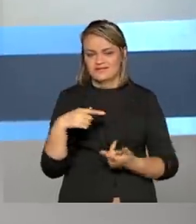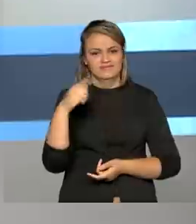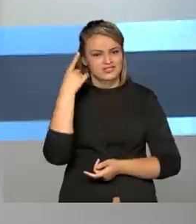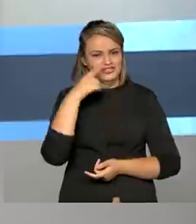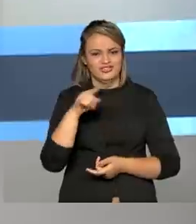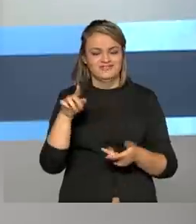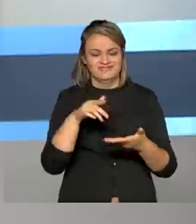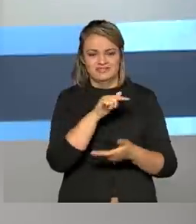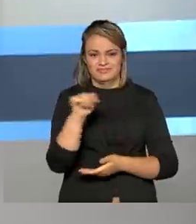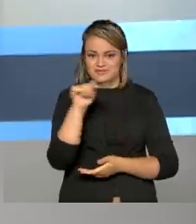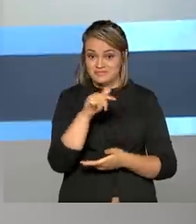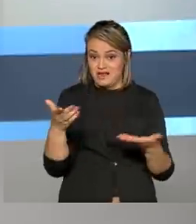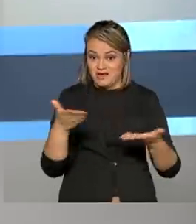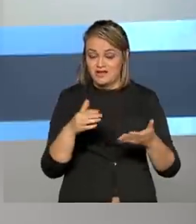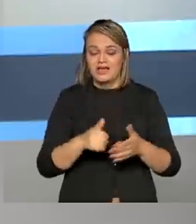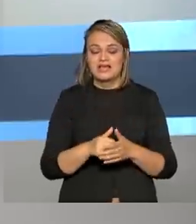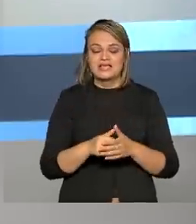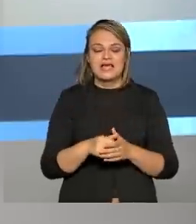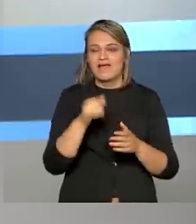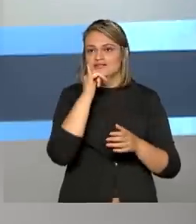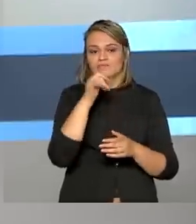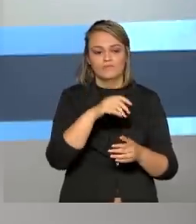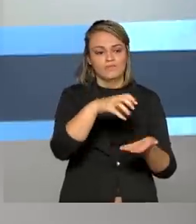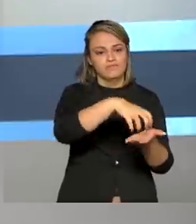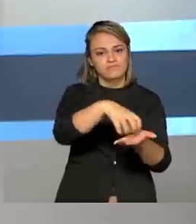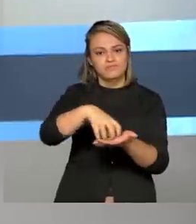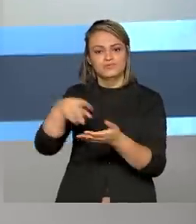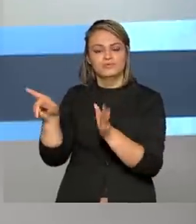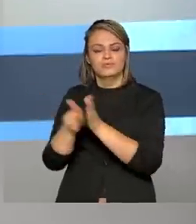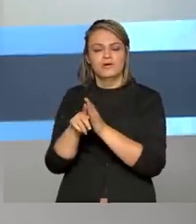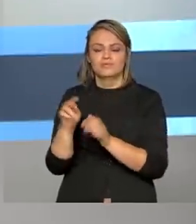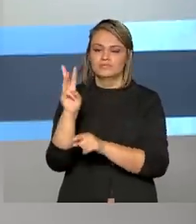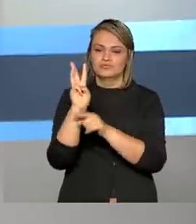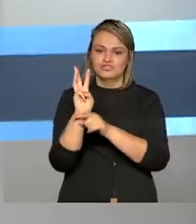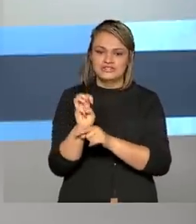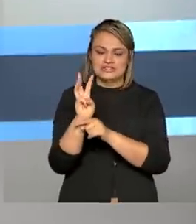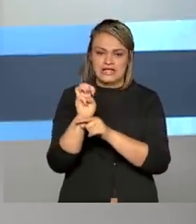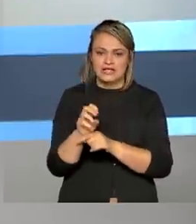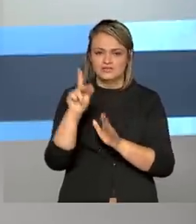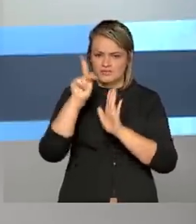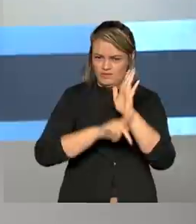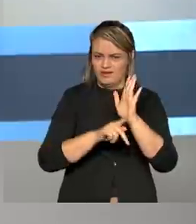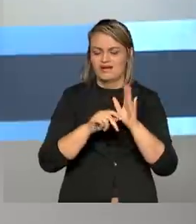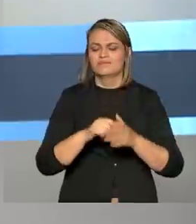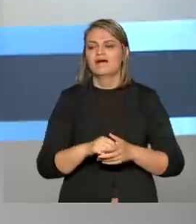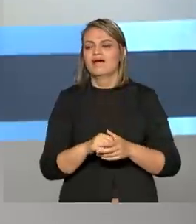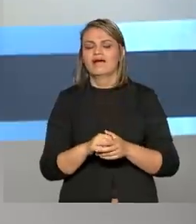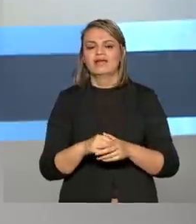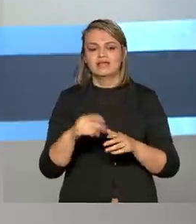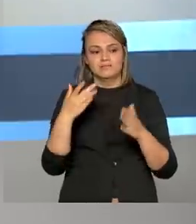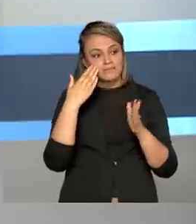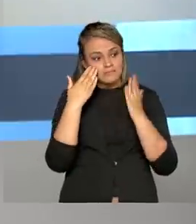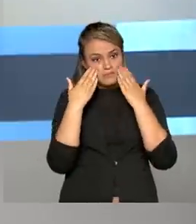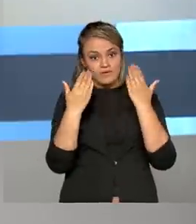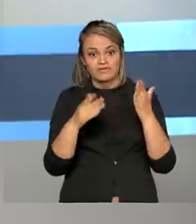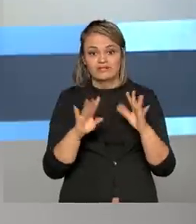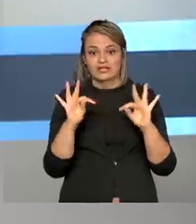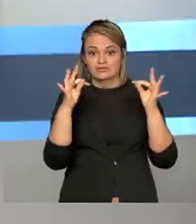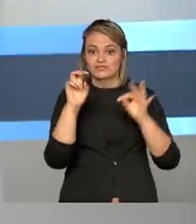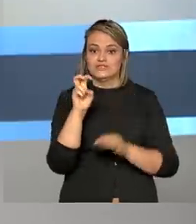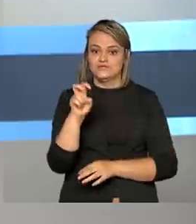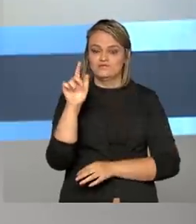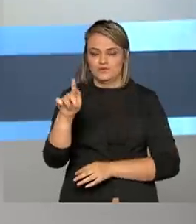dias, como o anúncio de novos pontos de internet pelo programa Wi-Fi Brasil e demonstrações da tecnologia 5G.